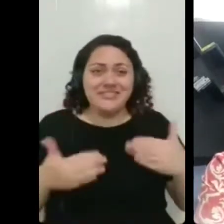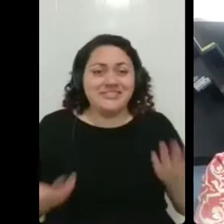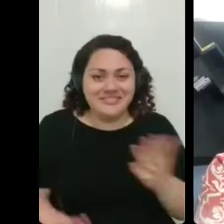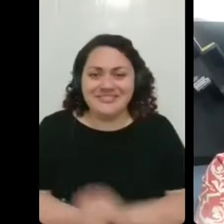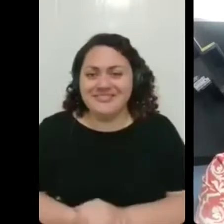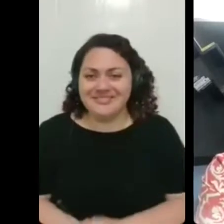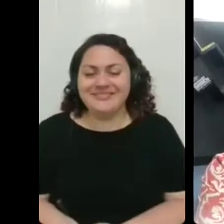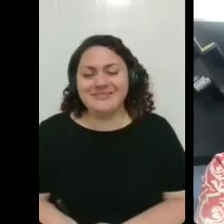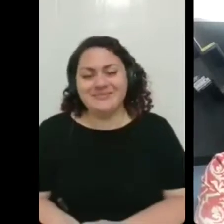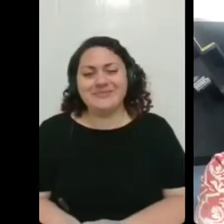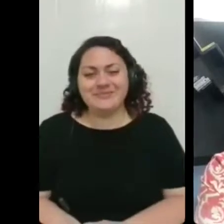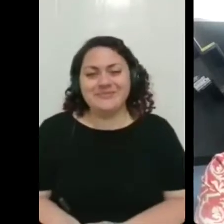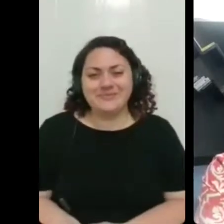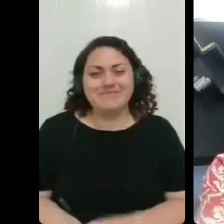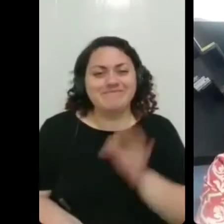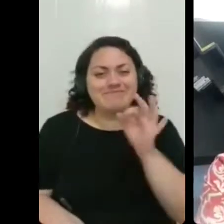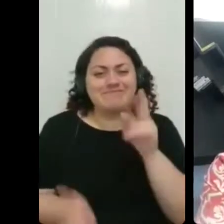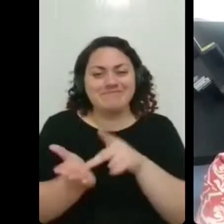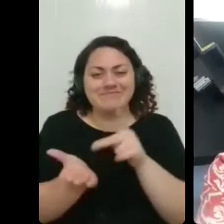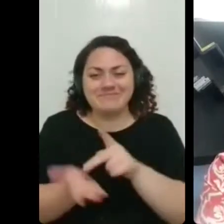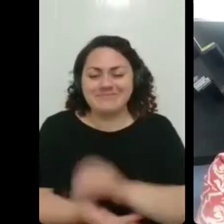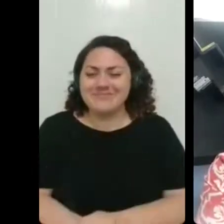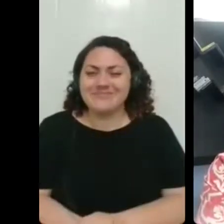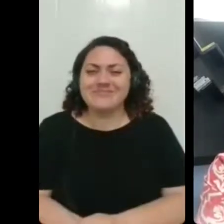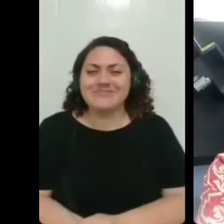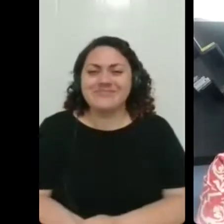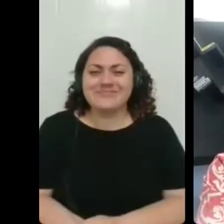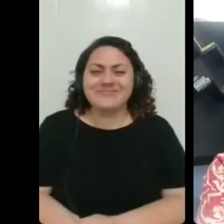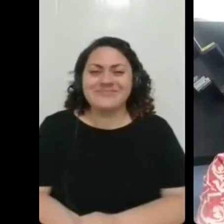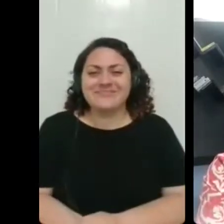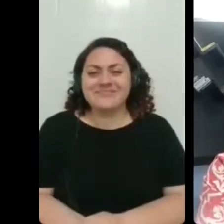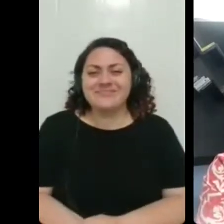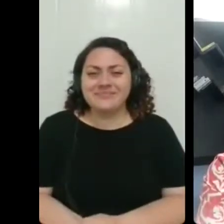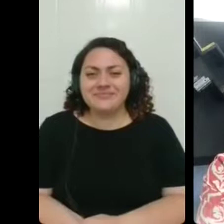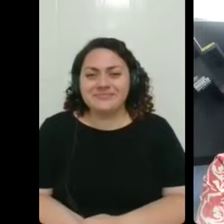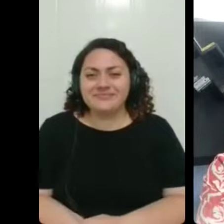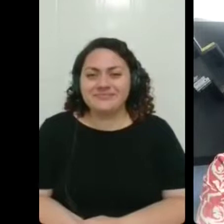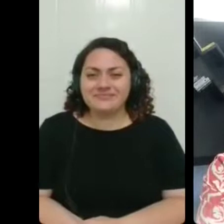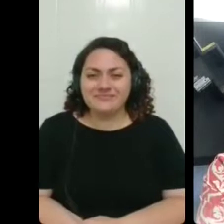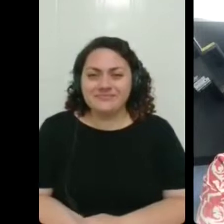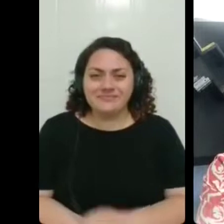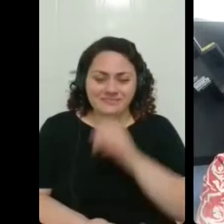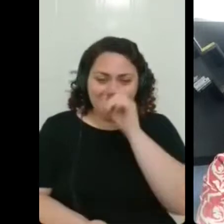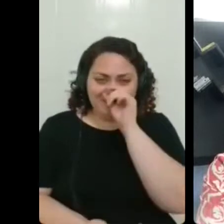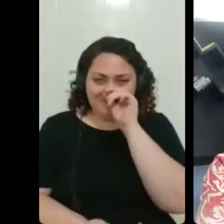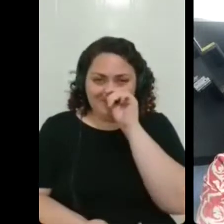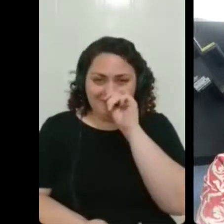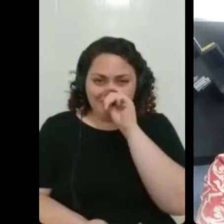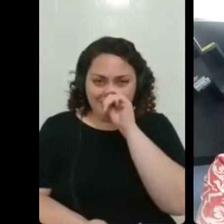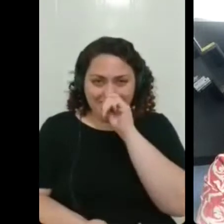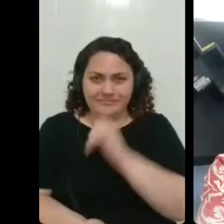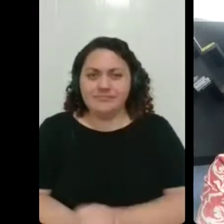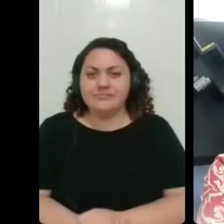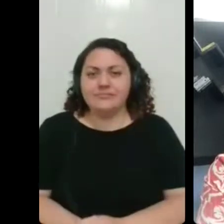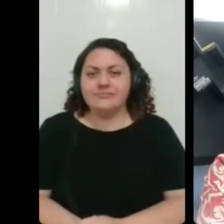Não nos falta. Mas, gurias, eu acredito que se vocês puderem